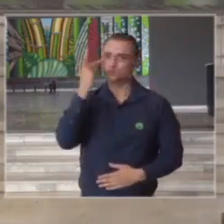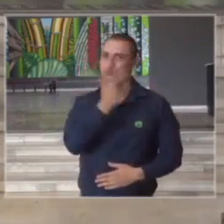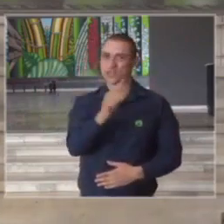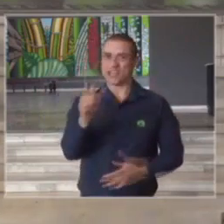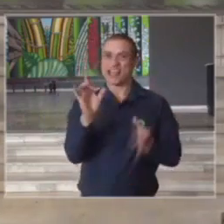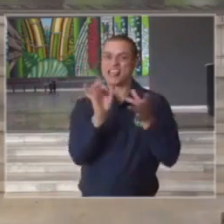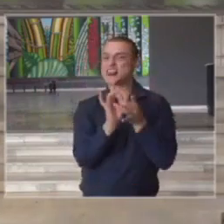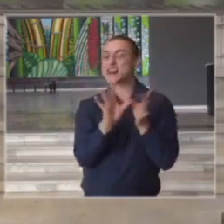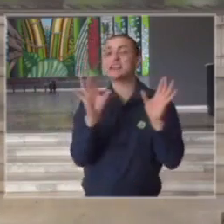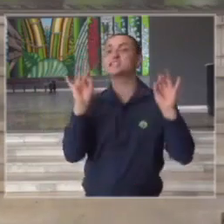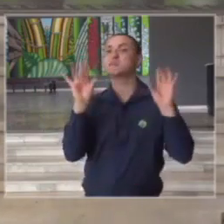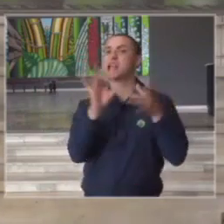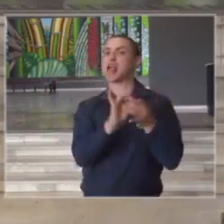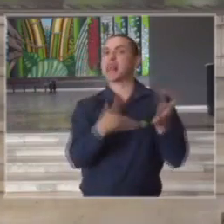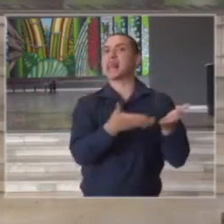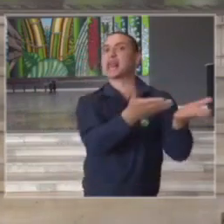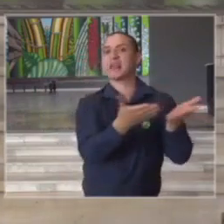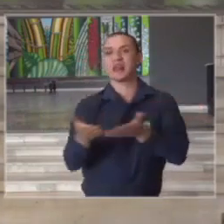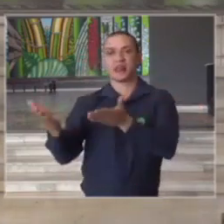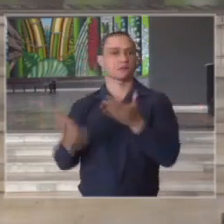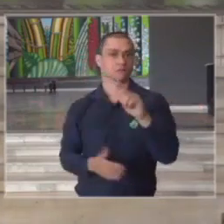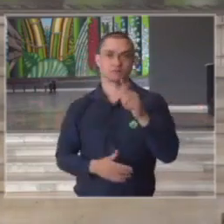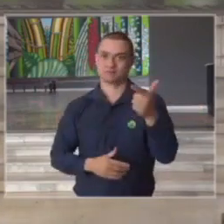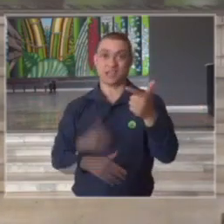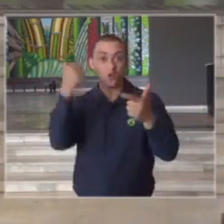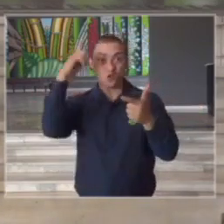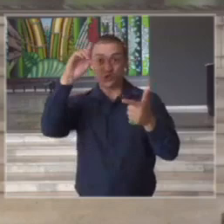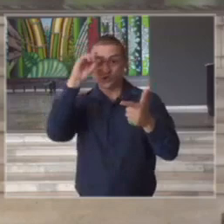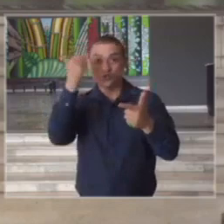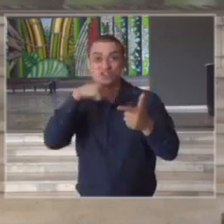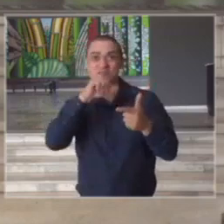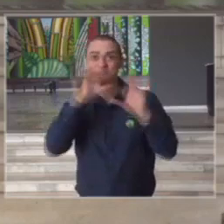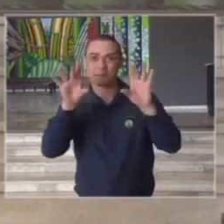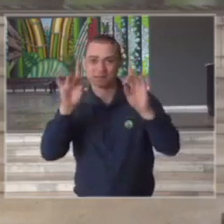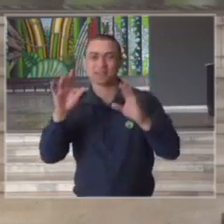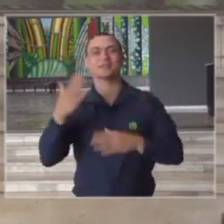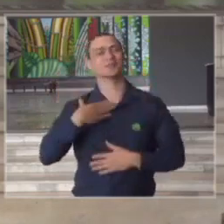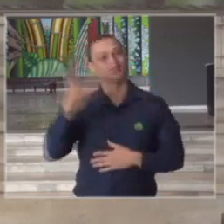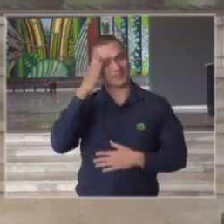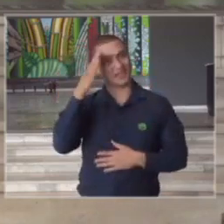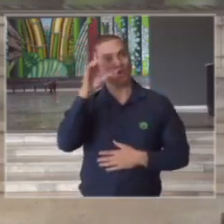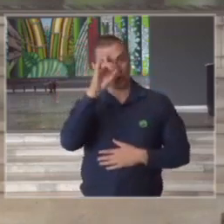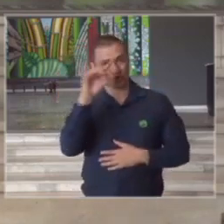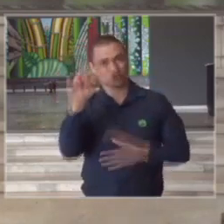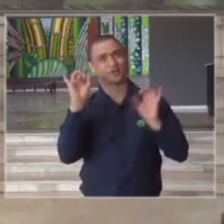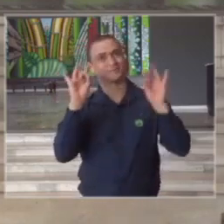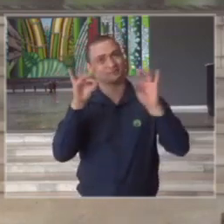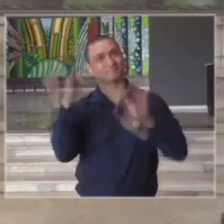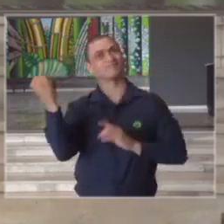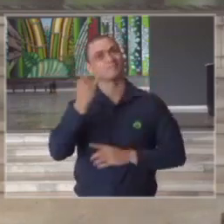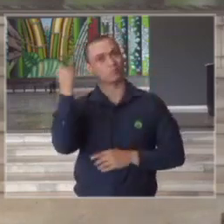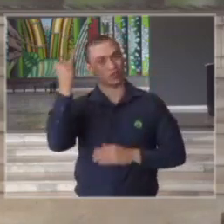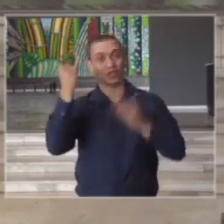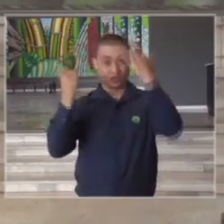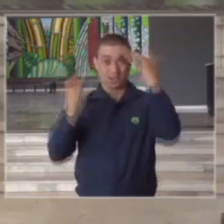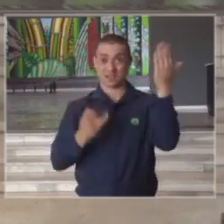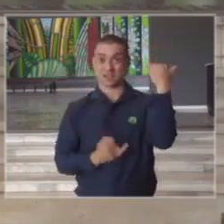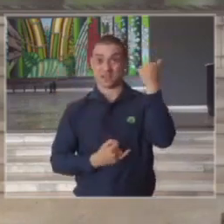nenhuma exceção nem mesmo para o dia das mães eu reconheço que é uma data importante aliás foi